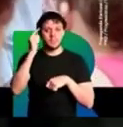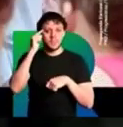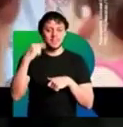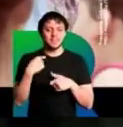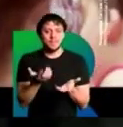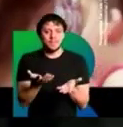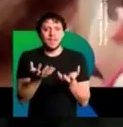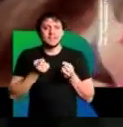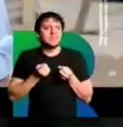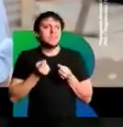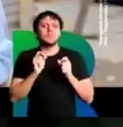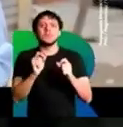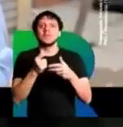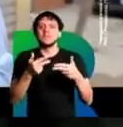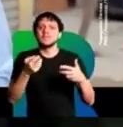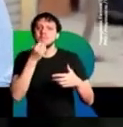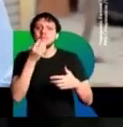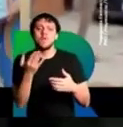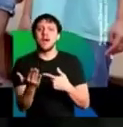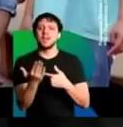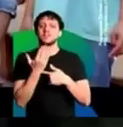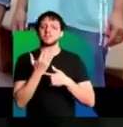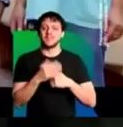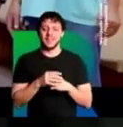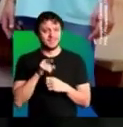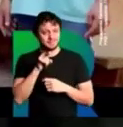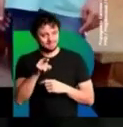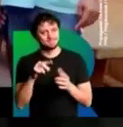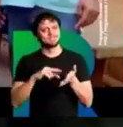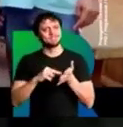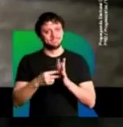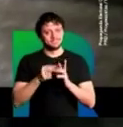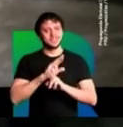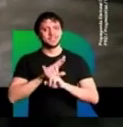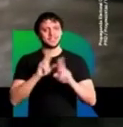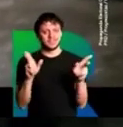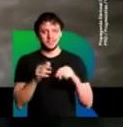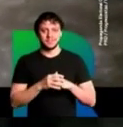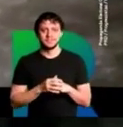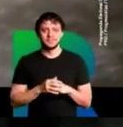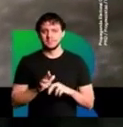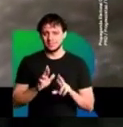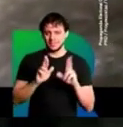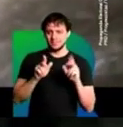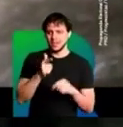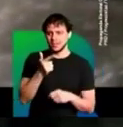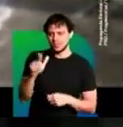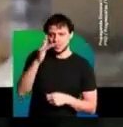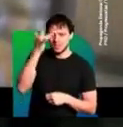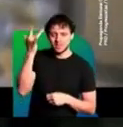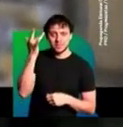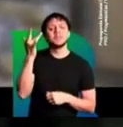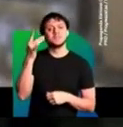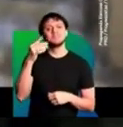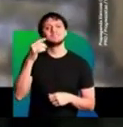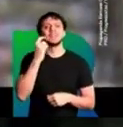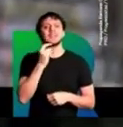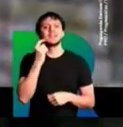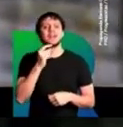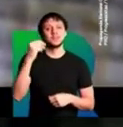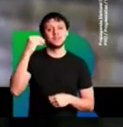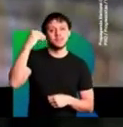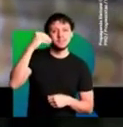com a de quem está recebendo aquele benefício. E isso faz toda a diferença. Ao contrário do adversário, Ricardo tem